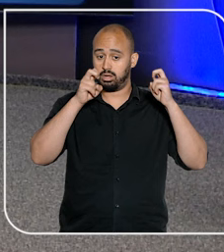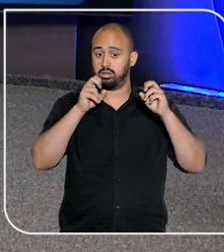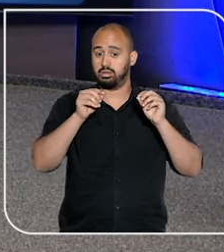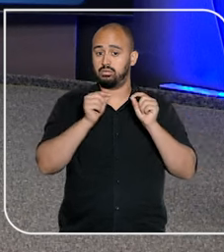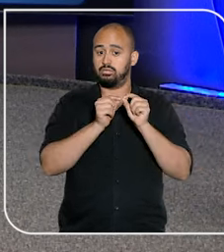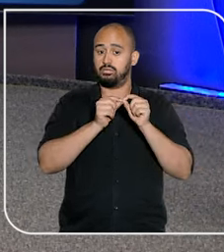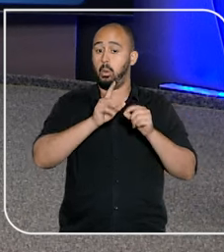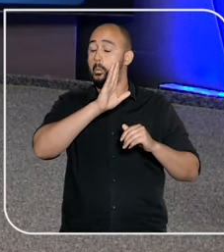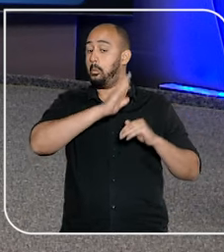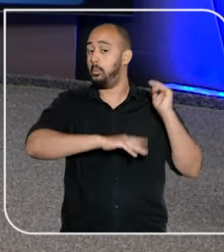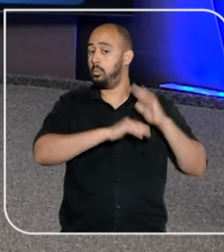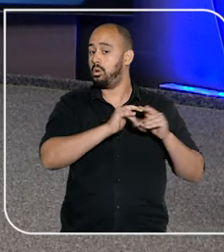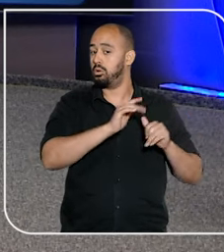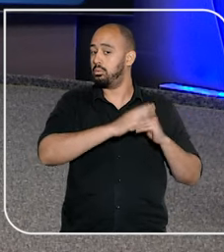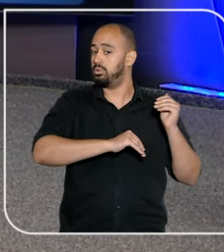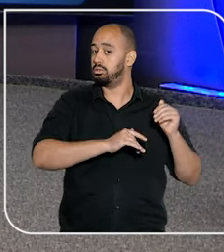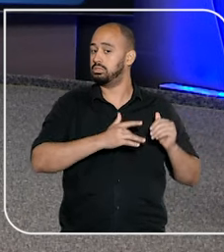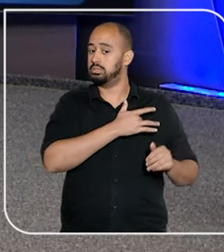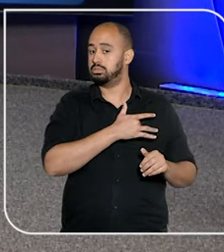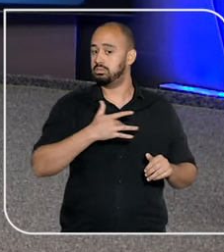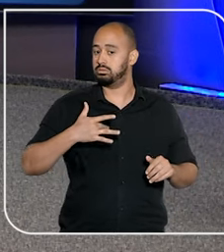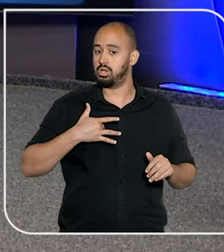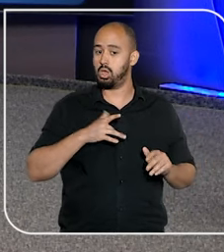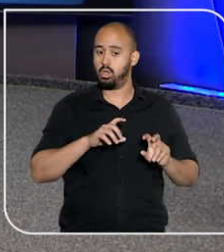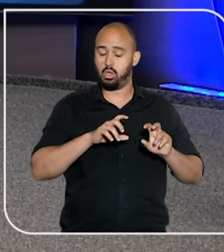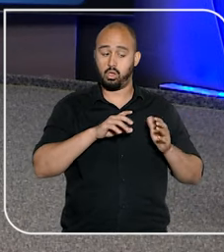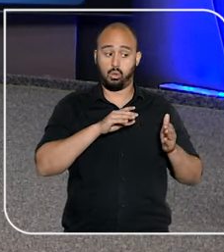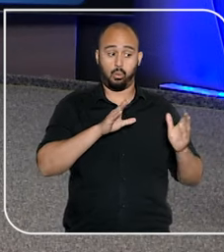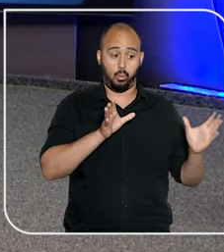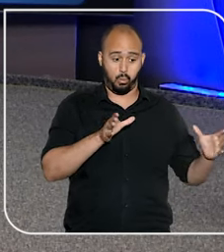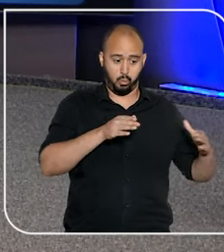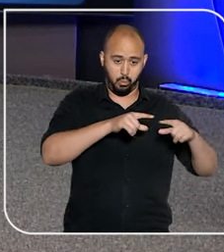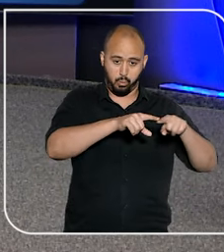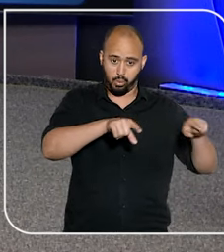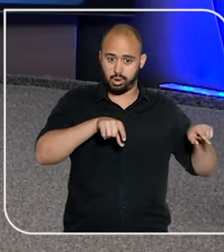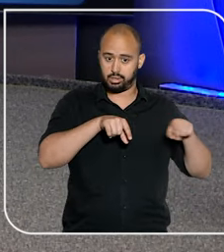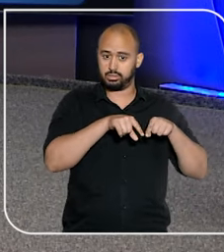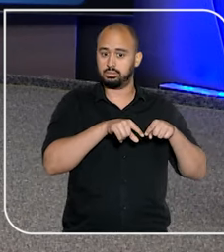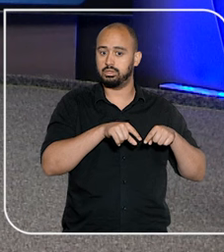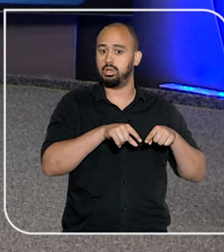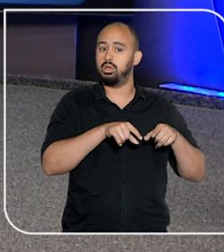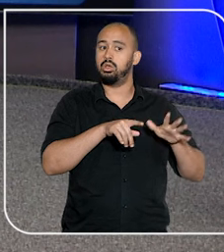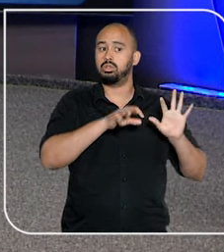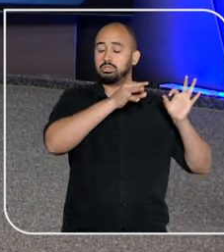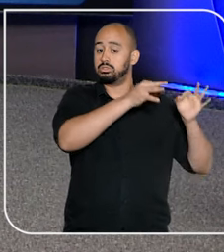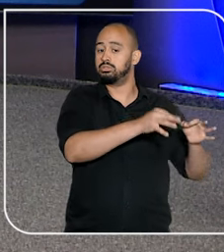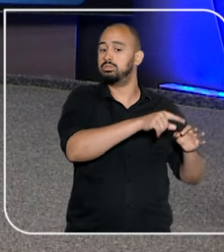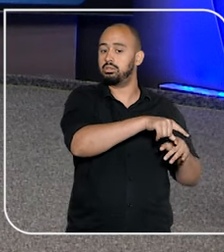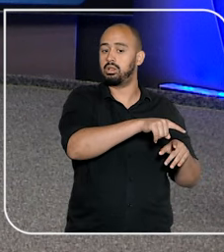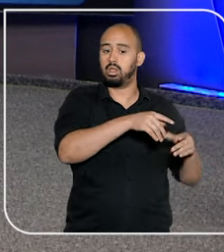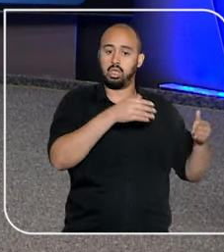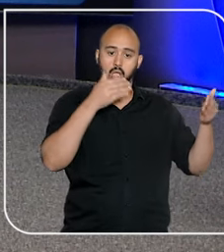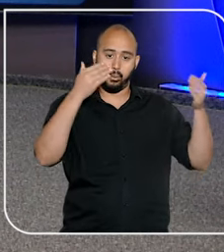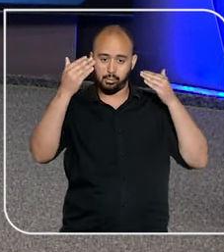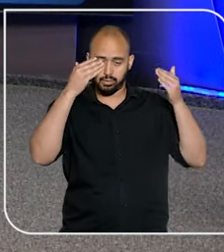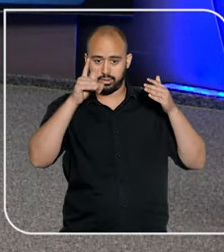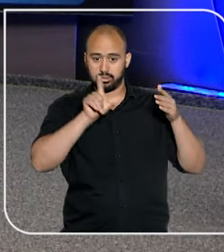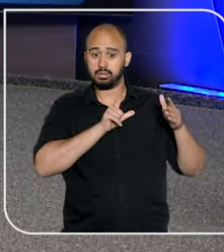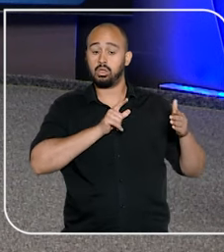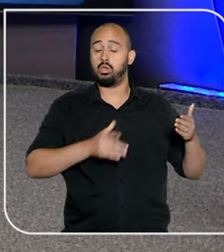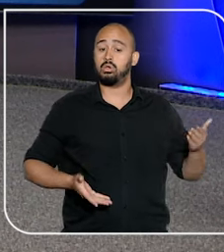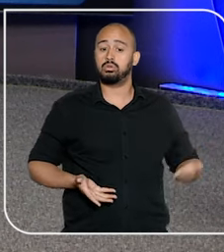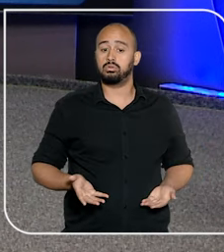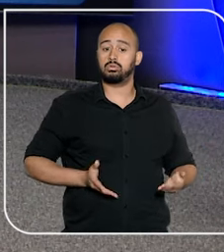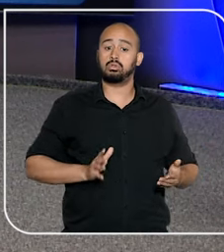só quando essas sessões são conduzidas por profissional de saúde em consultórios ou ambulatórios, a psicopedagogia